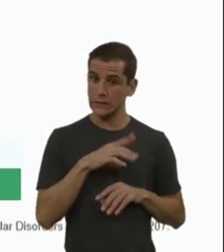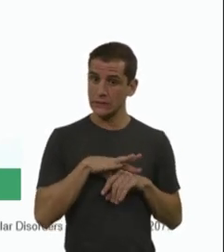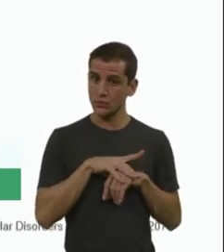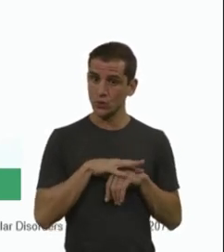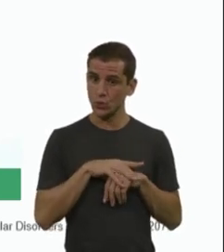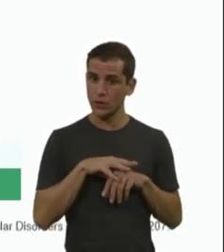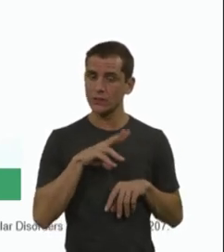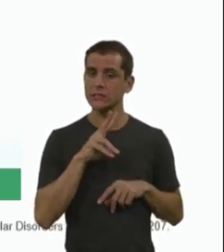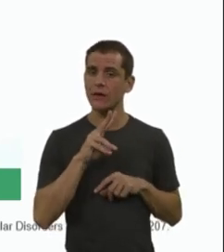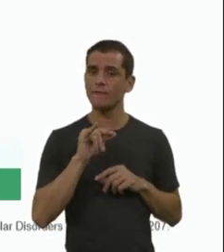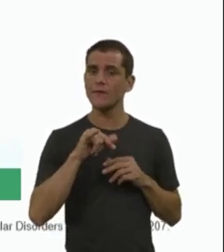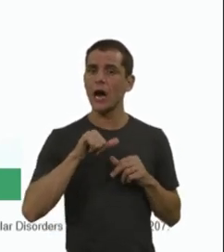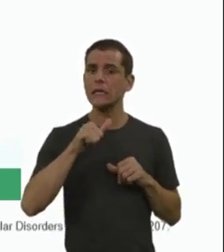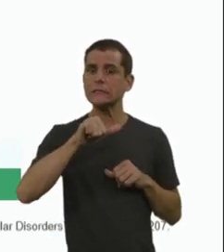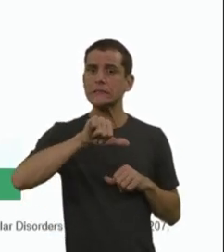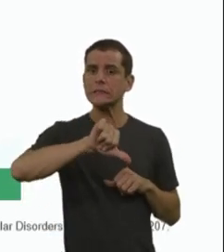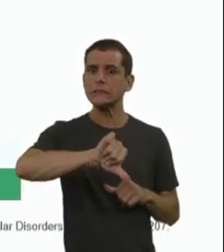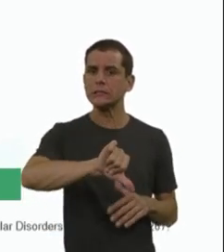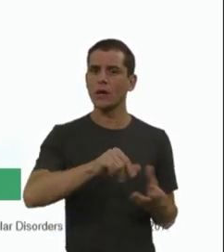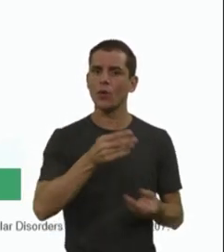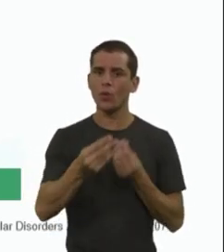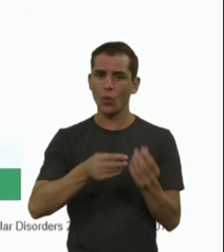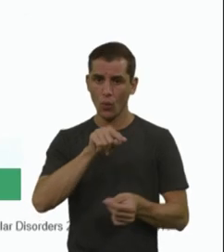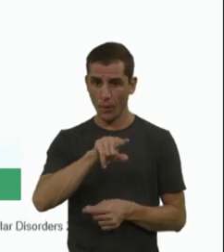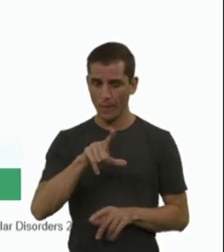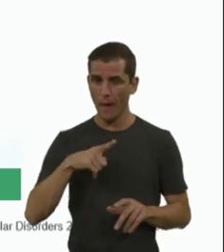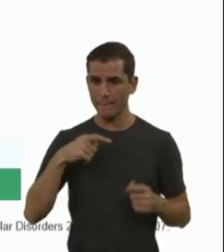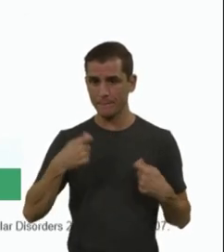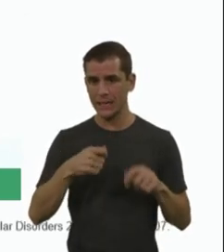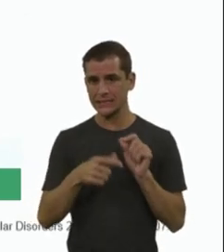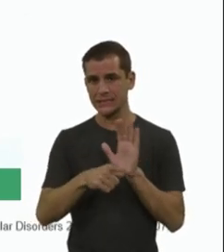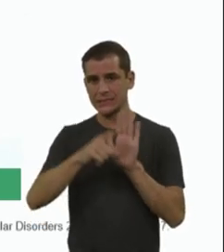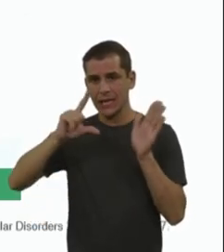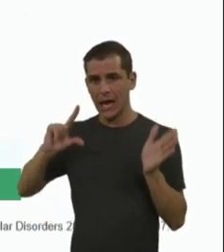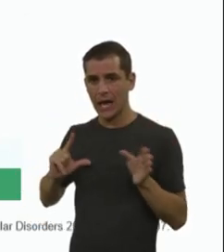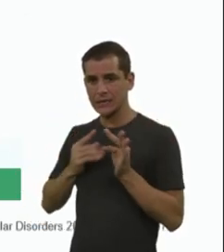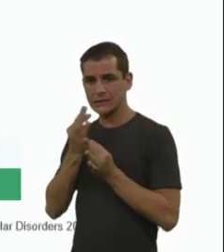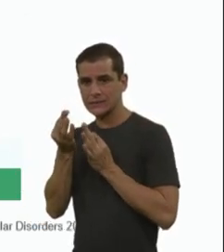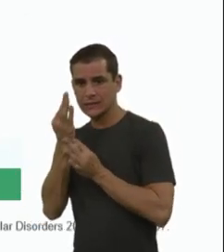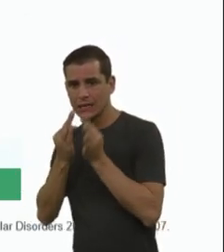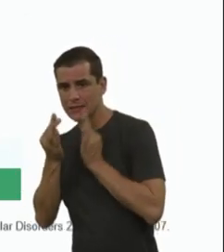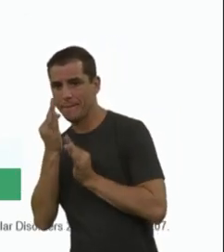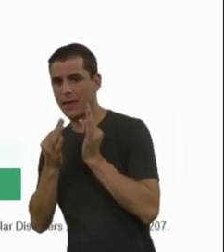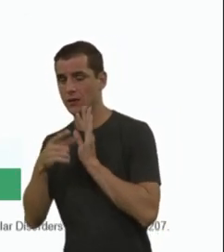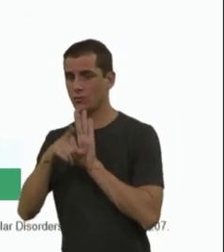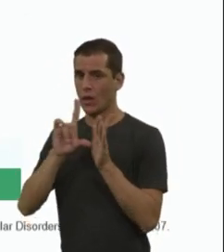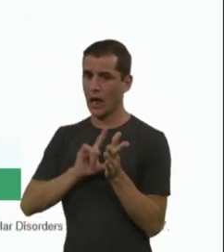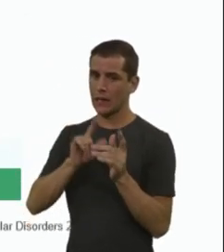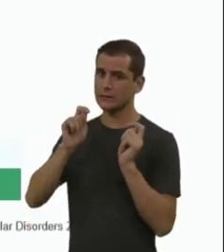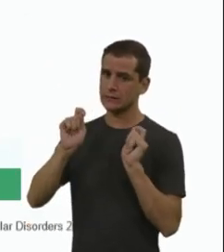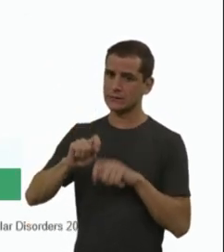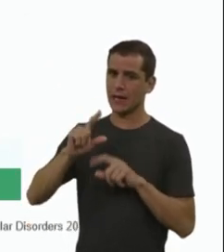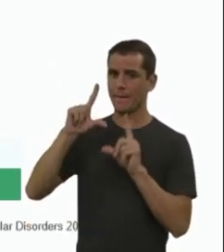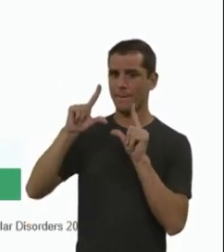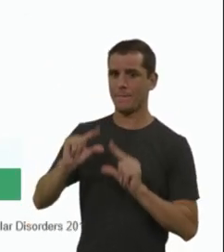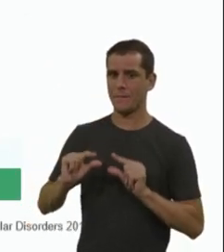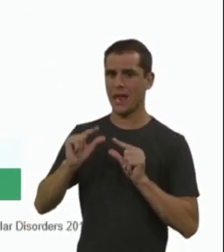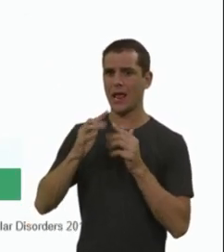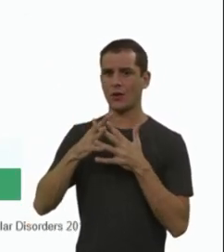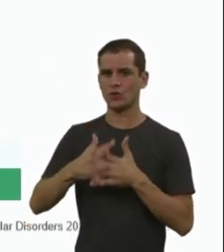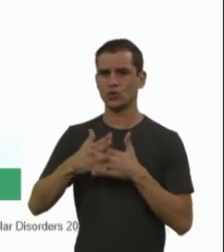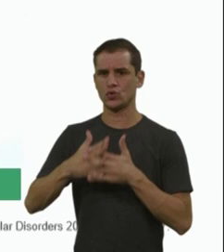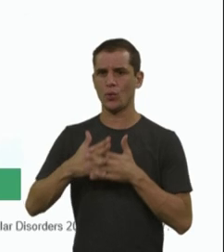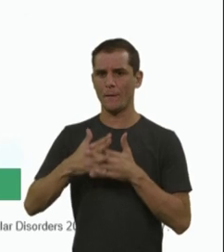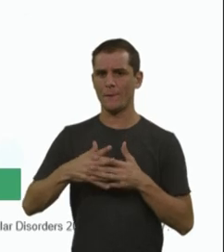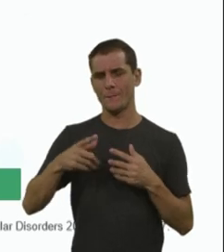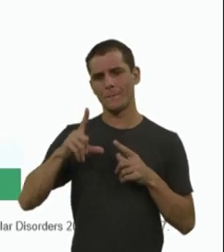vou tratar, já vou tratar antes daquele problema surgir, por isso a gente consegue minimizar complicações. Então, vejam que o manejo